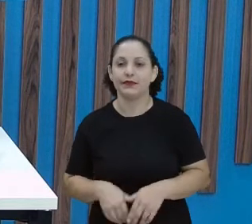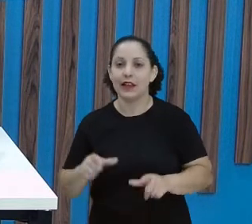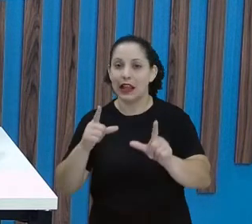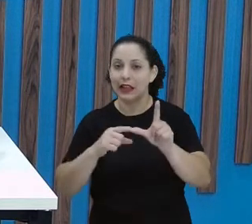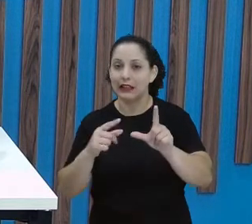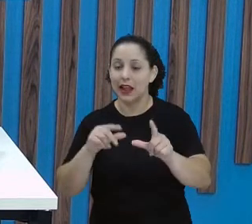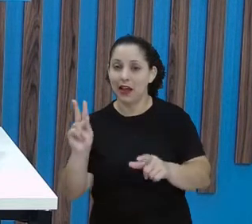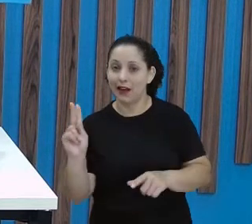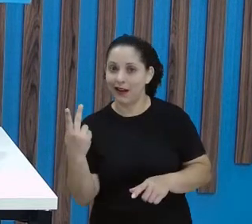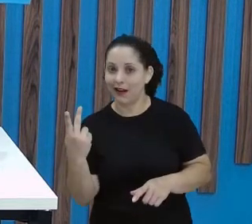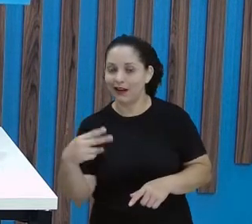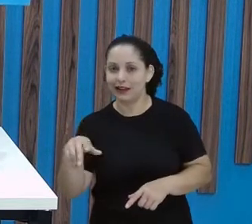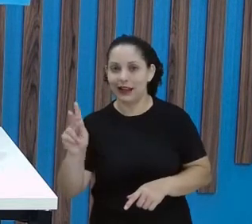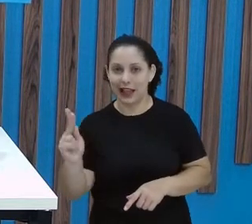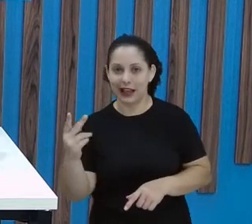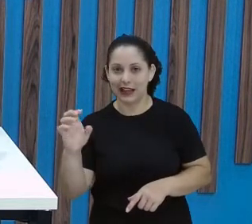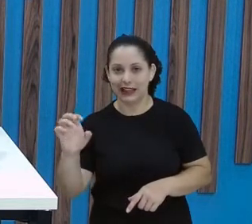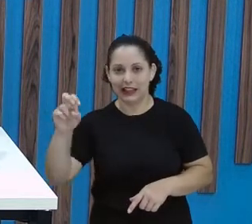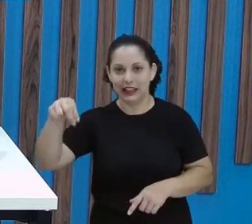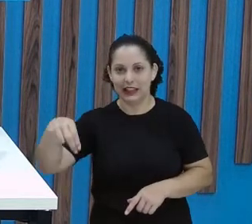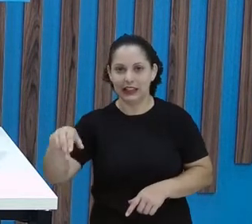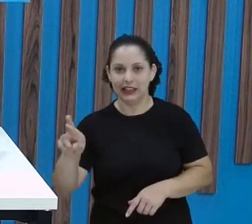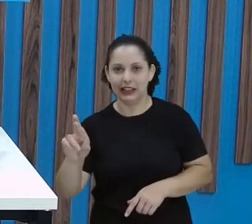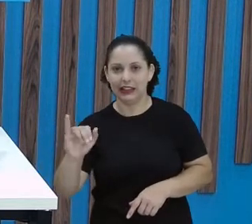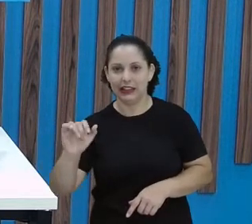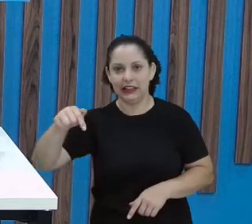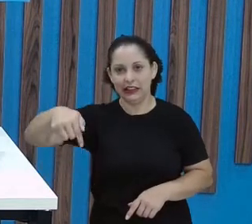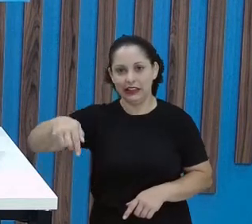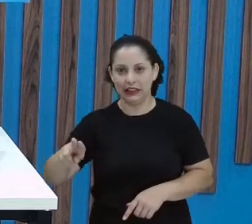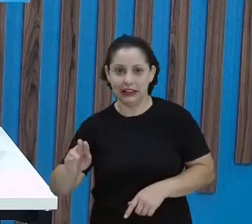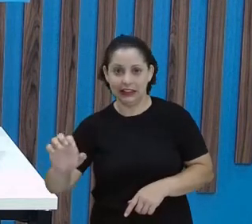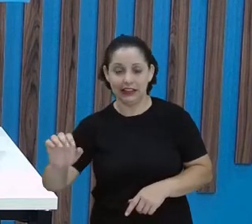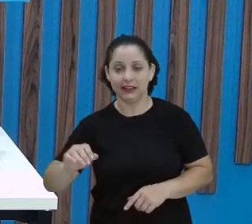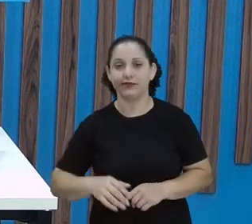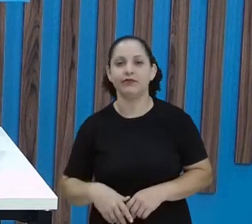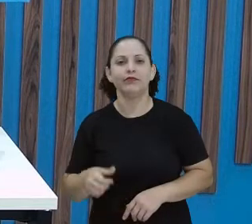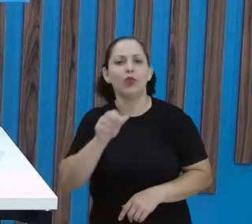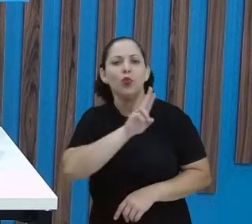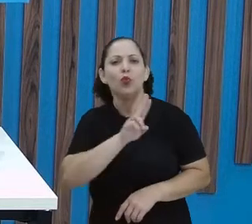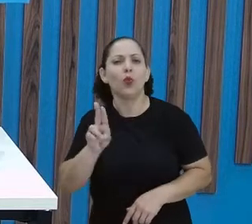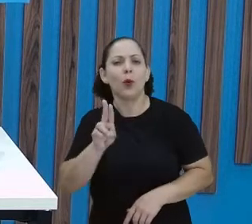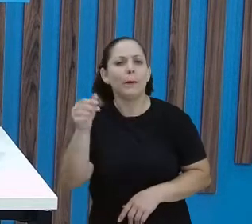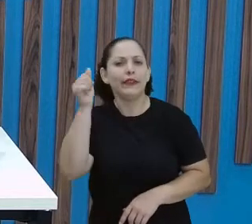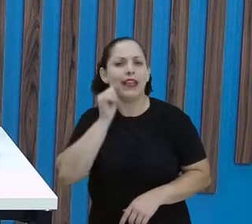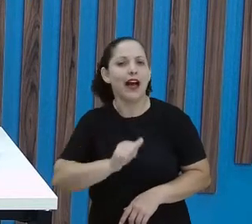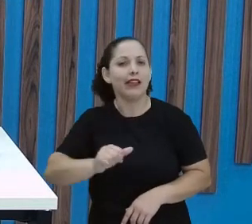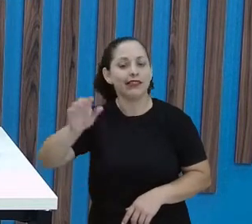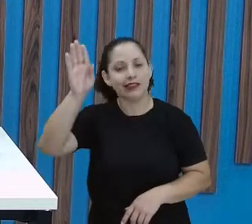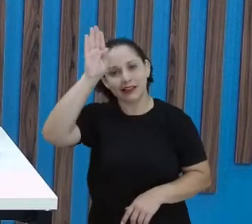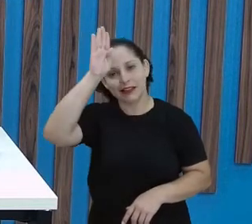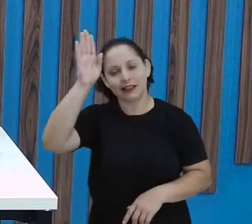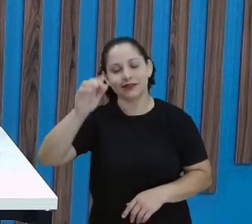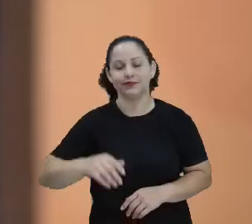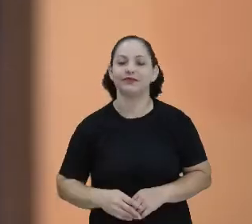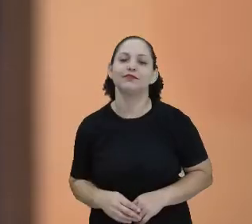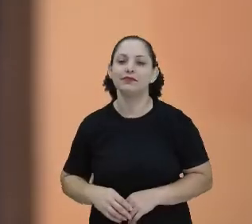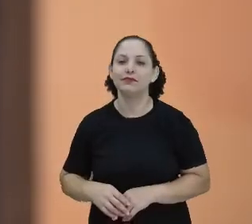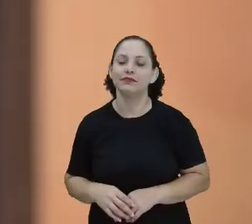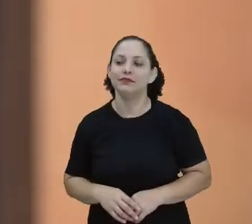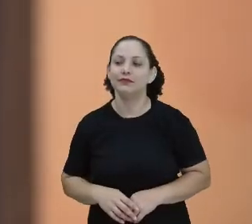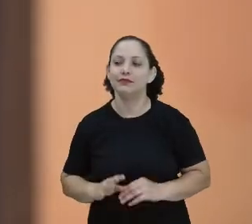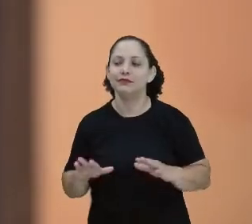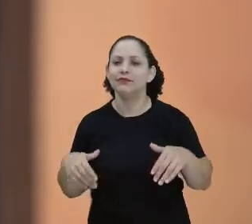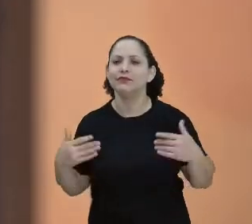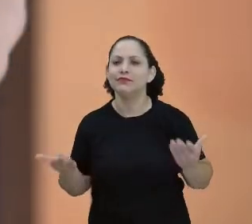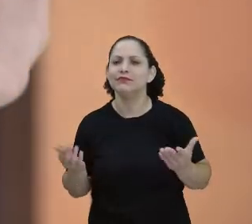H. Né? Era Henrique. E o nome da tia? Lembra? Será que é esse? Ou será que é